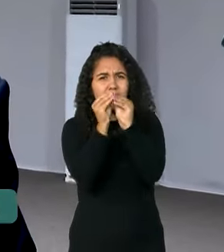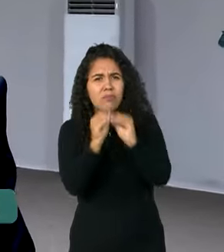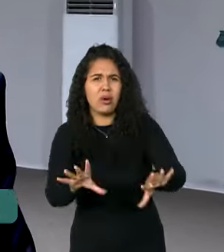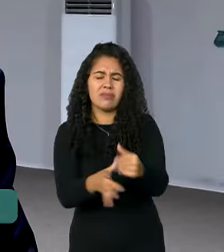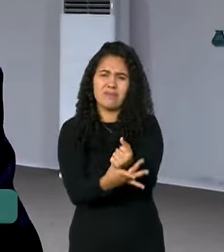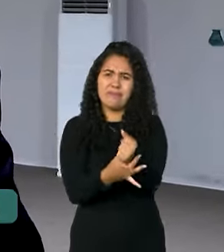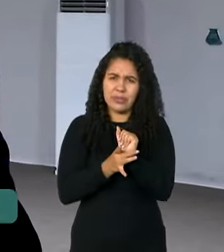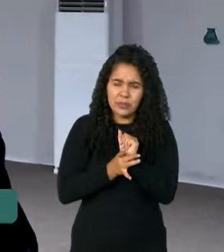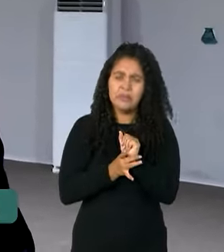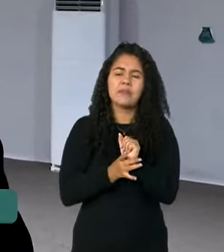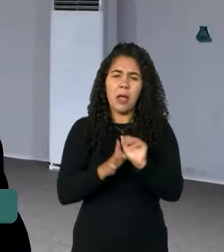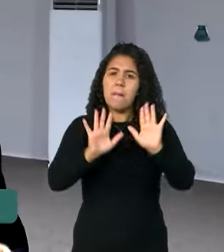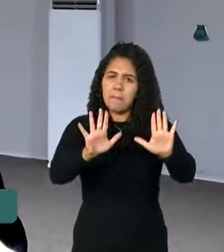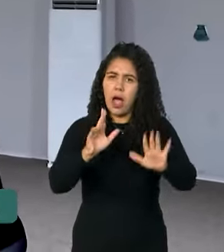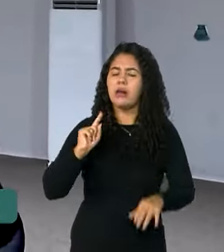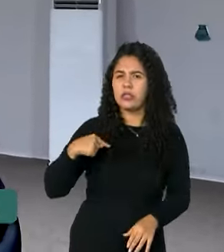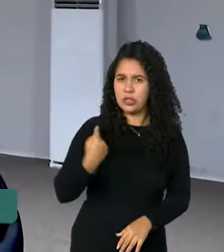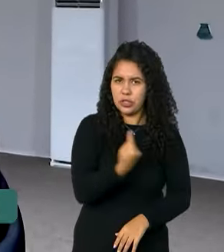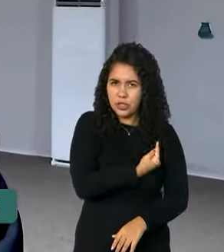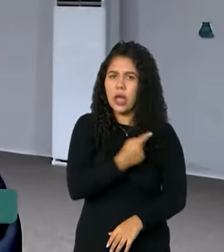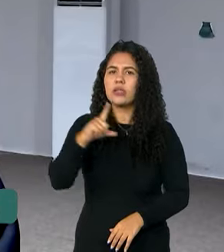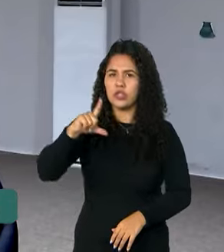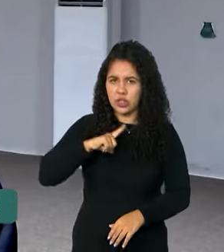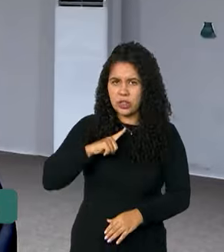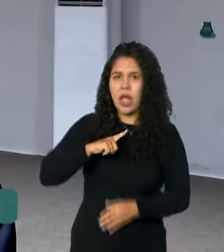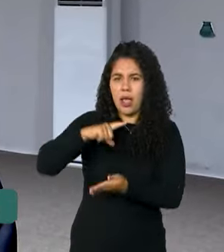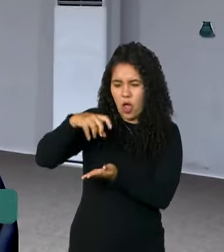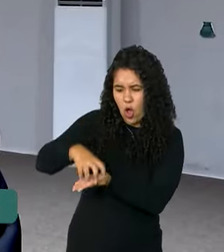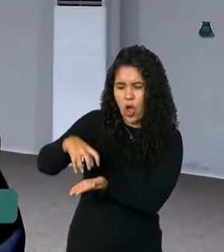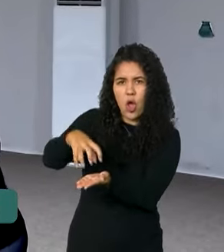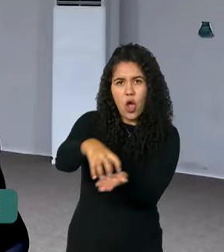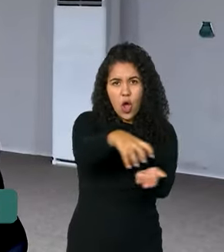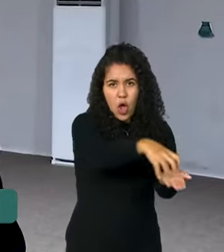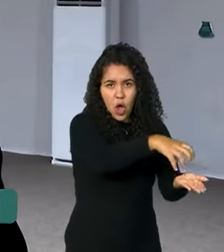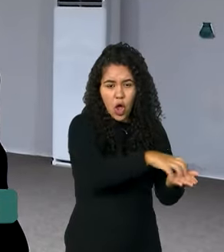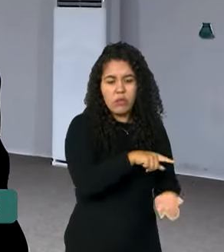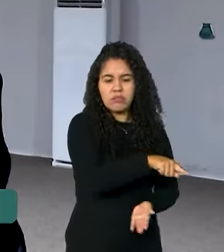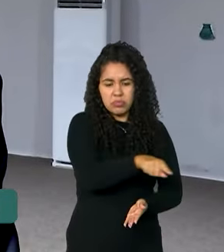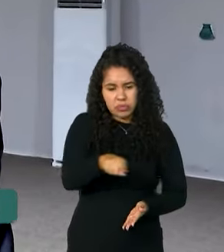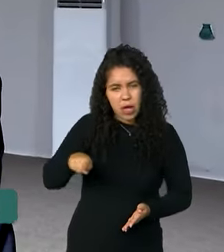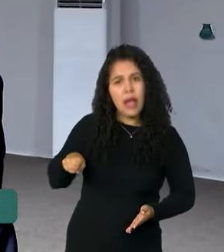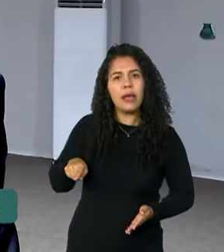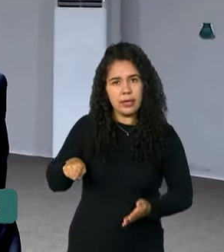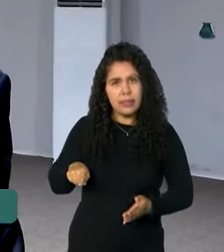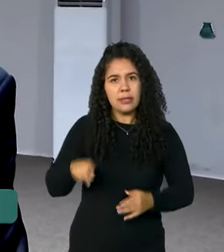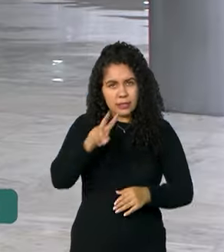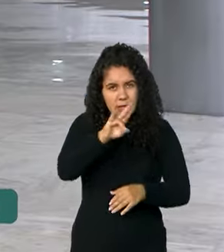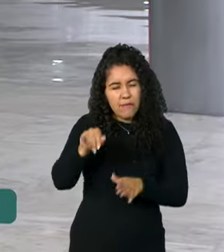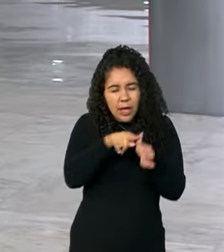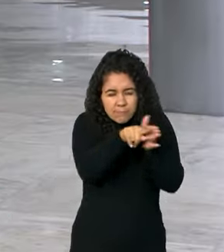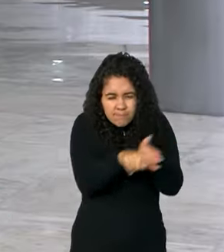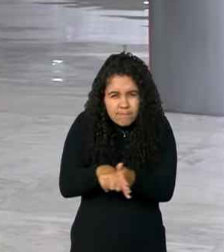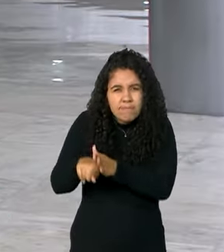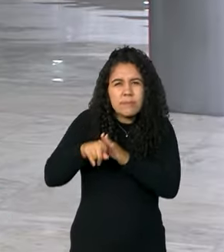a segurança. Mas nós temos instituições sólidas e a apuração será rigorosa.